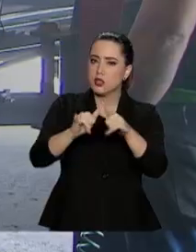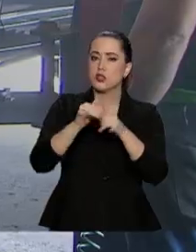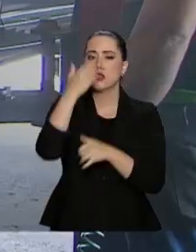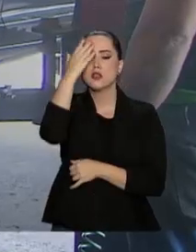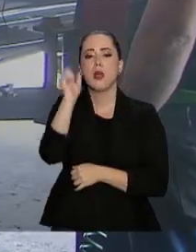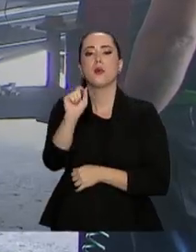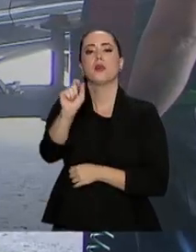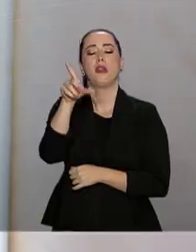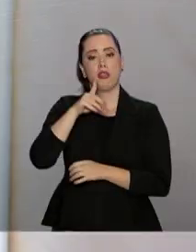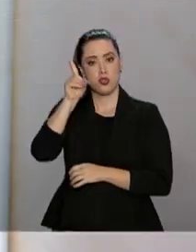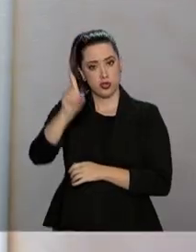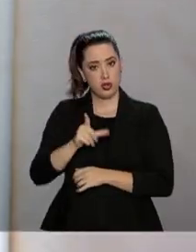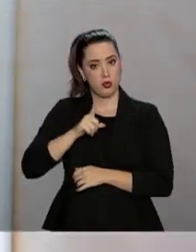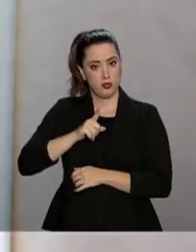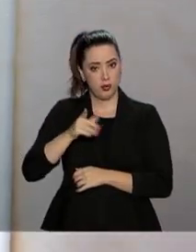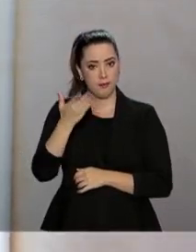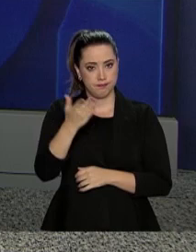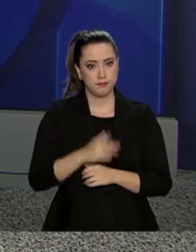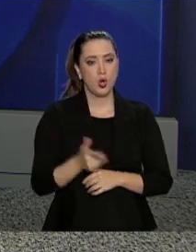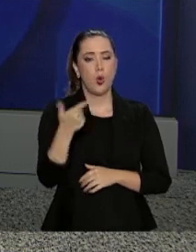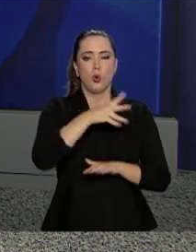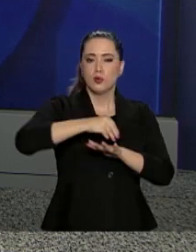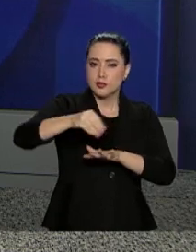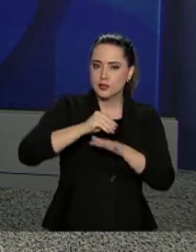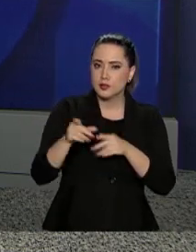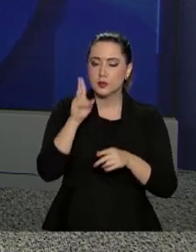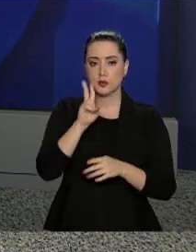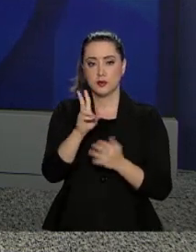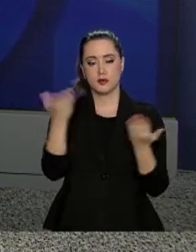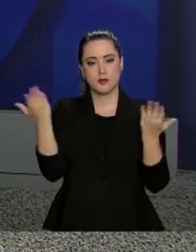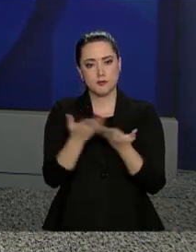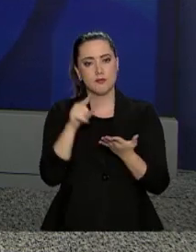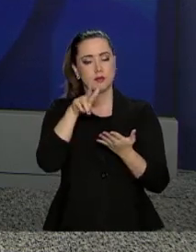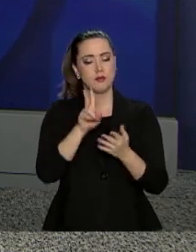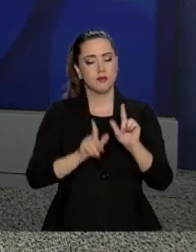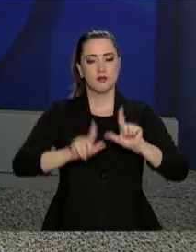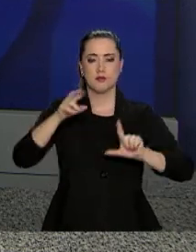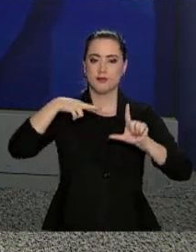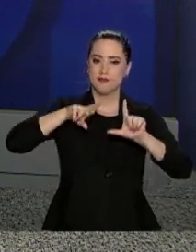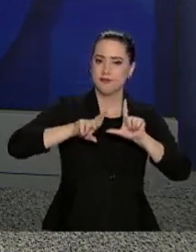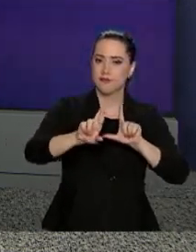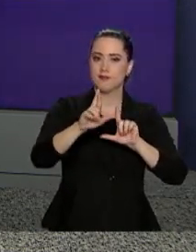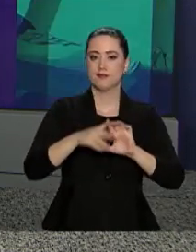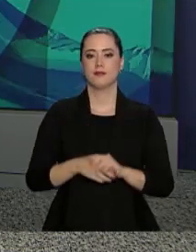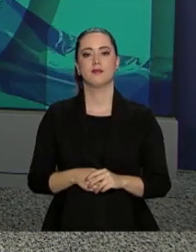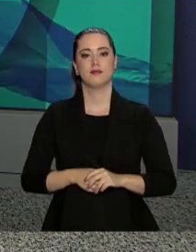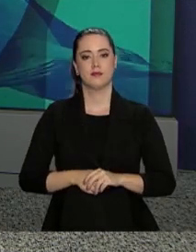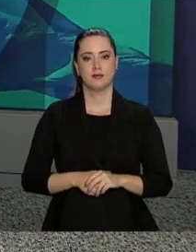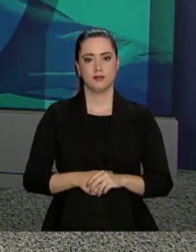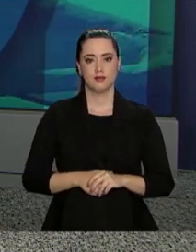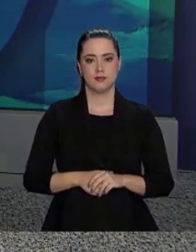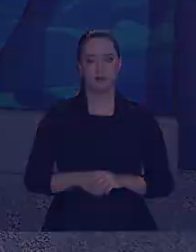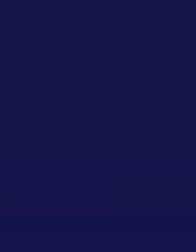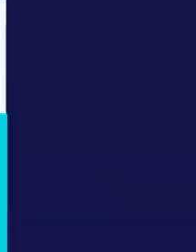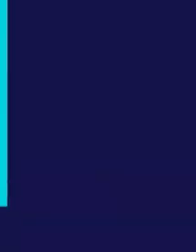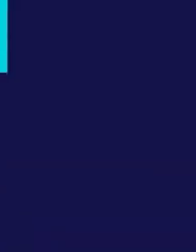e quem tem direito ao benefício. Essas e outras notícias você acompanha agora com a gente no repórter NBR.